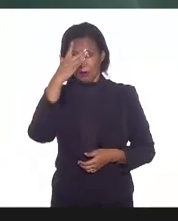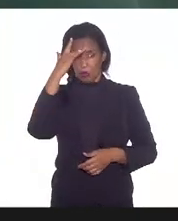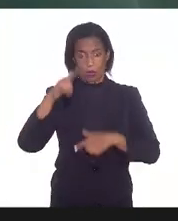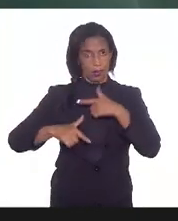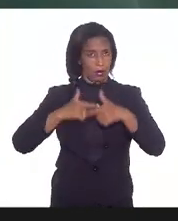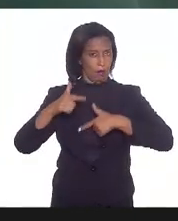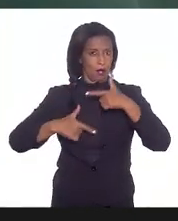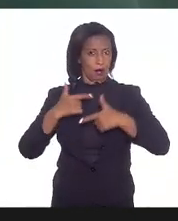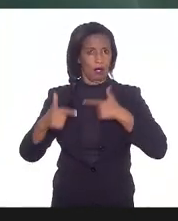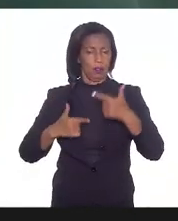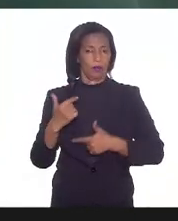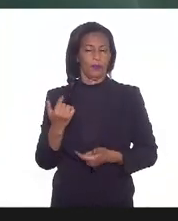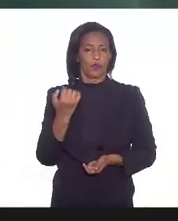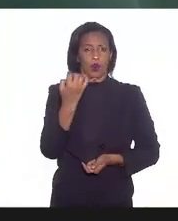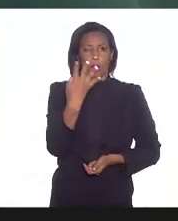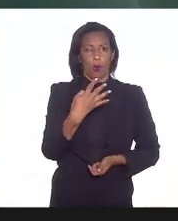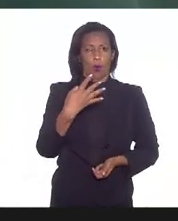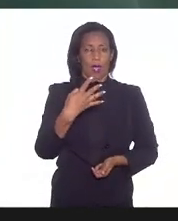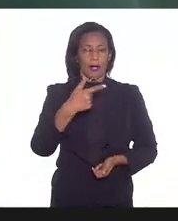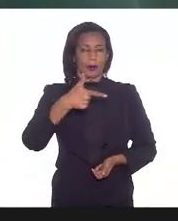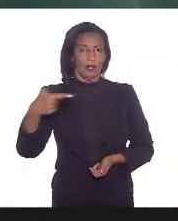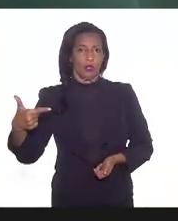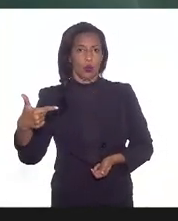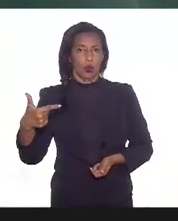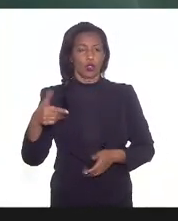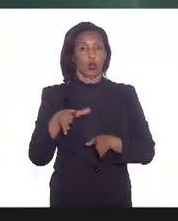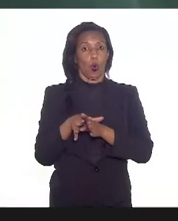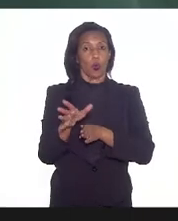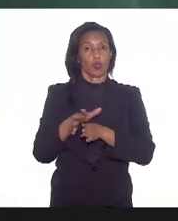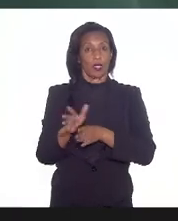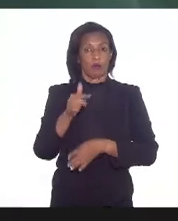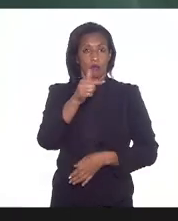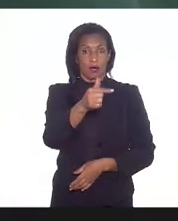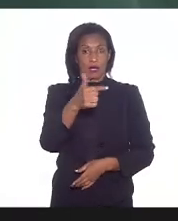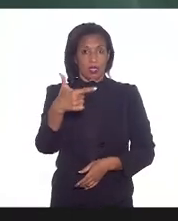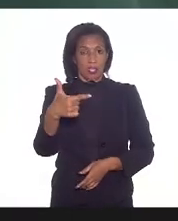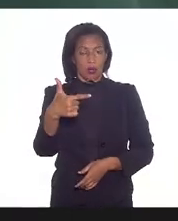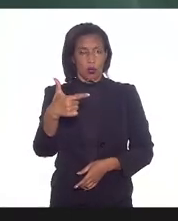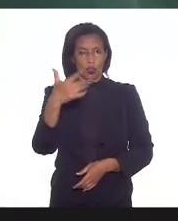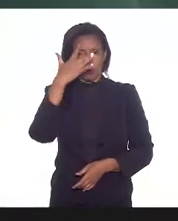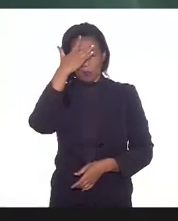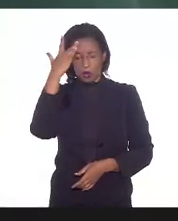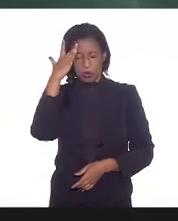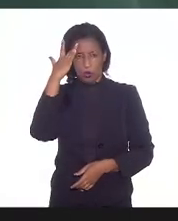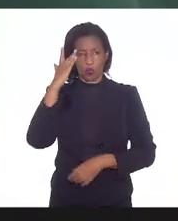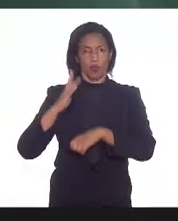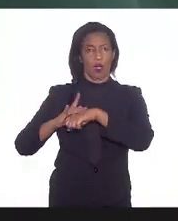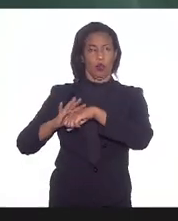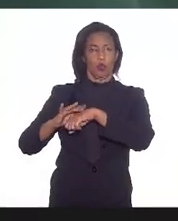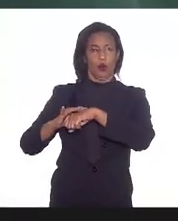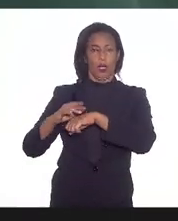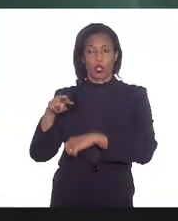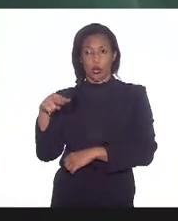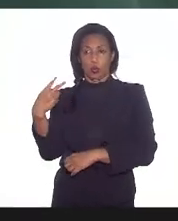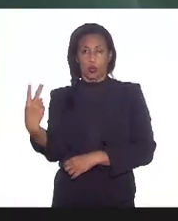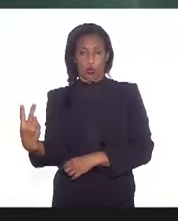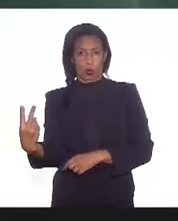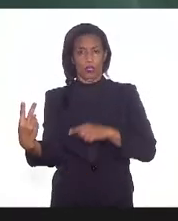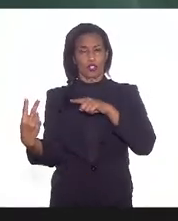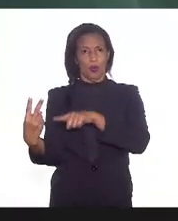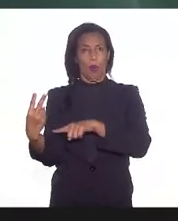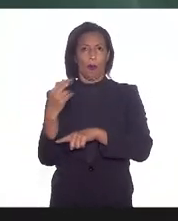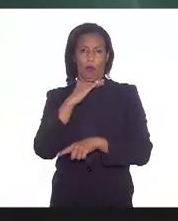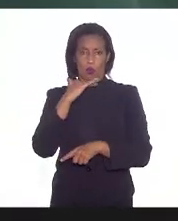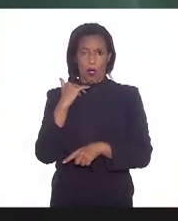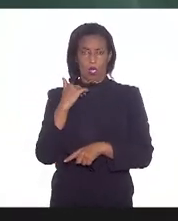conselheiros 70% ficaram doentes tivemos dois óbitos relativos diretamente à doença e